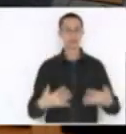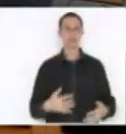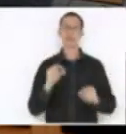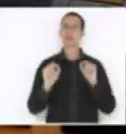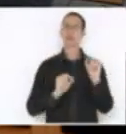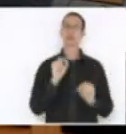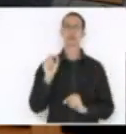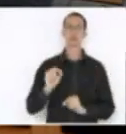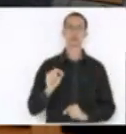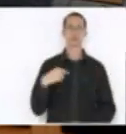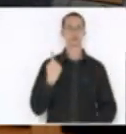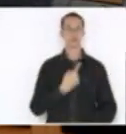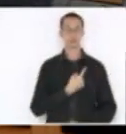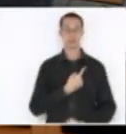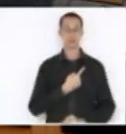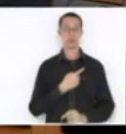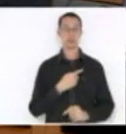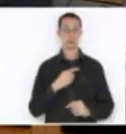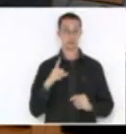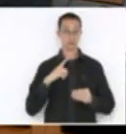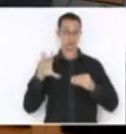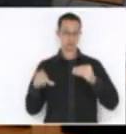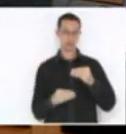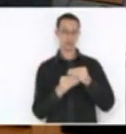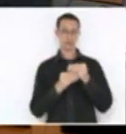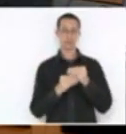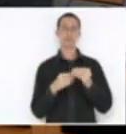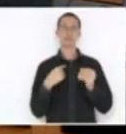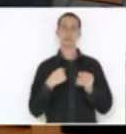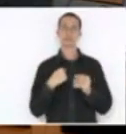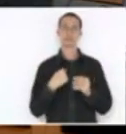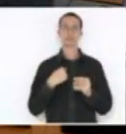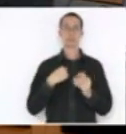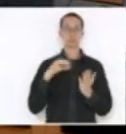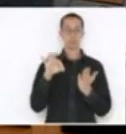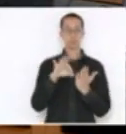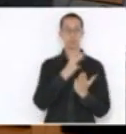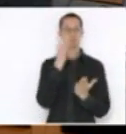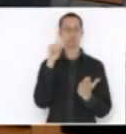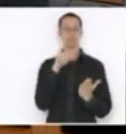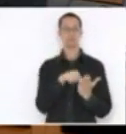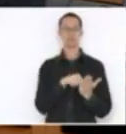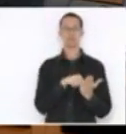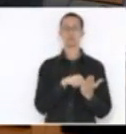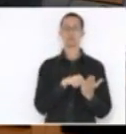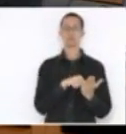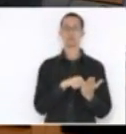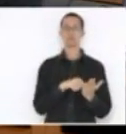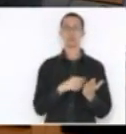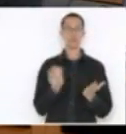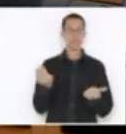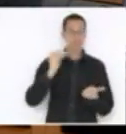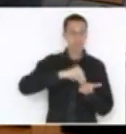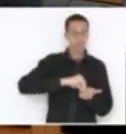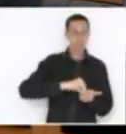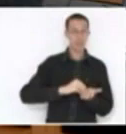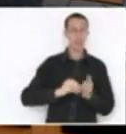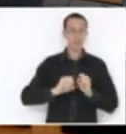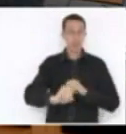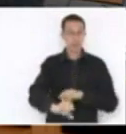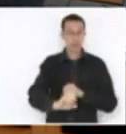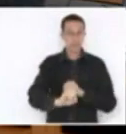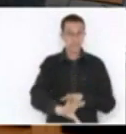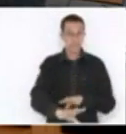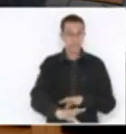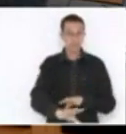nossa emenda, e aqui eu faço o destaque, incluindo a educação, é